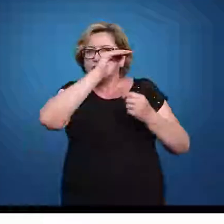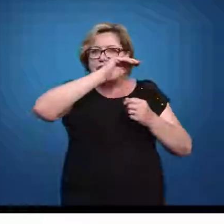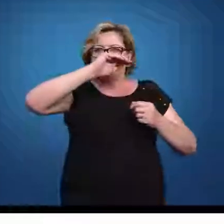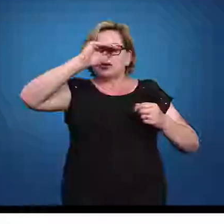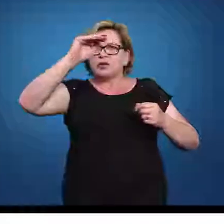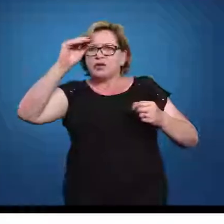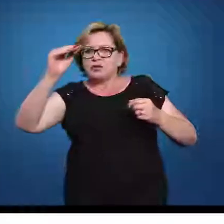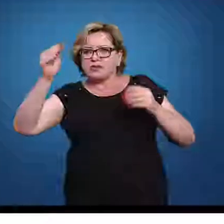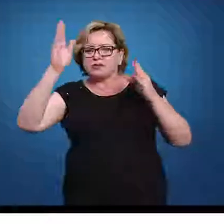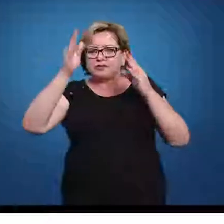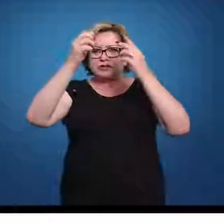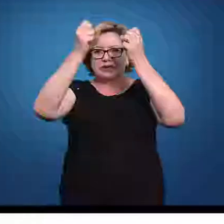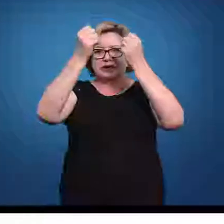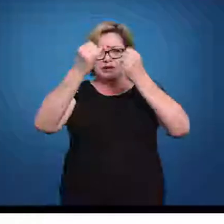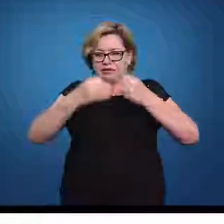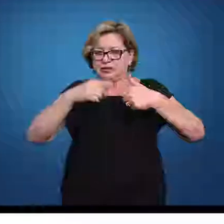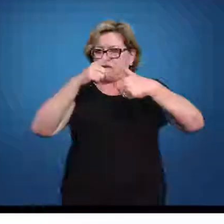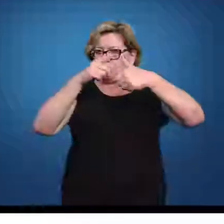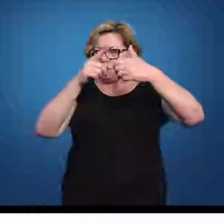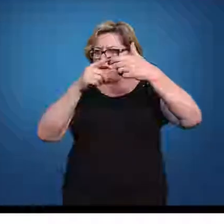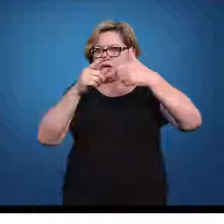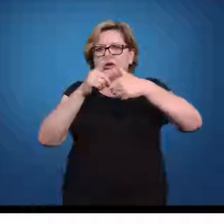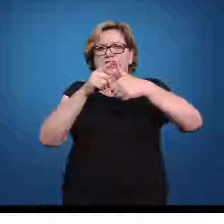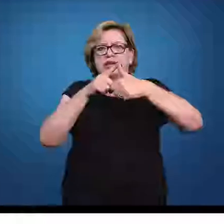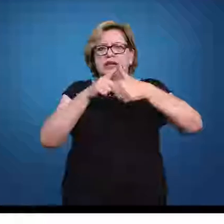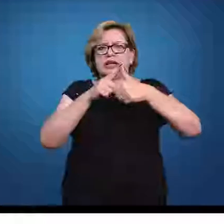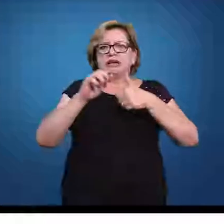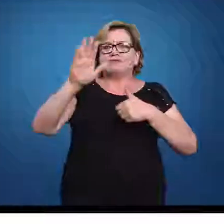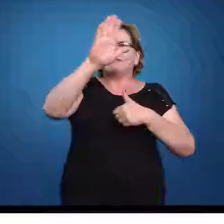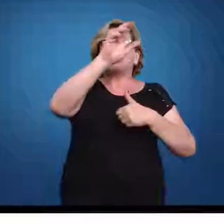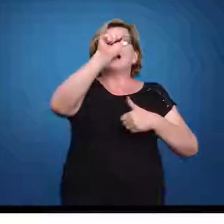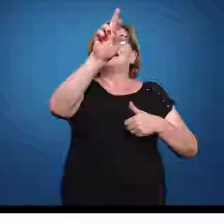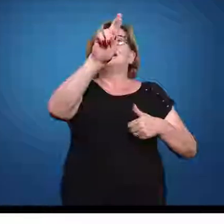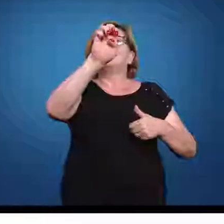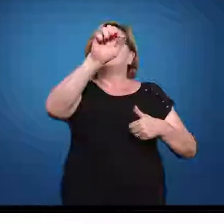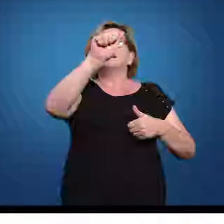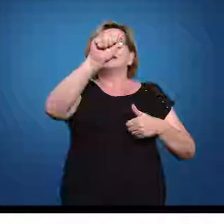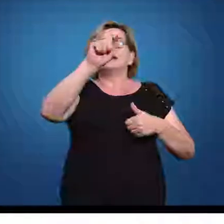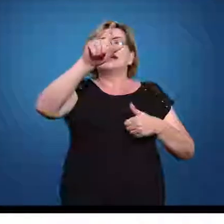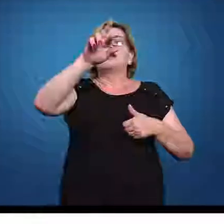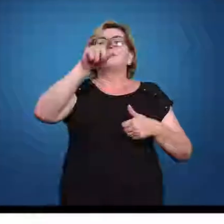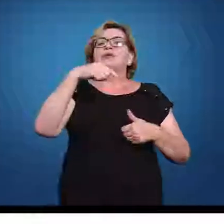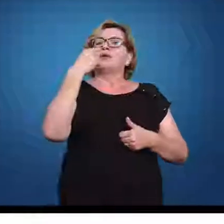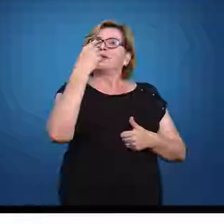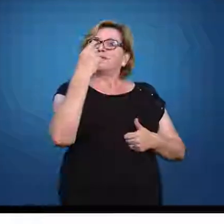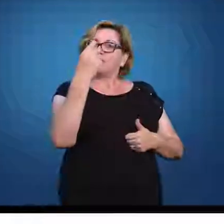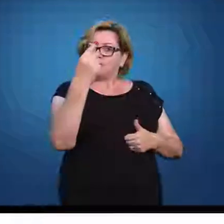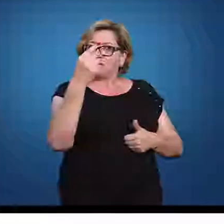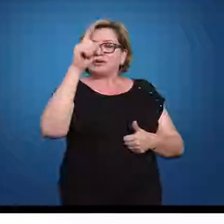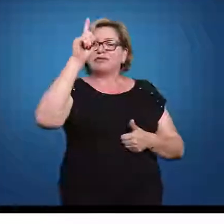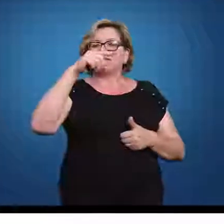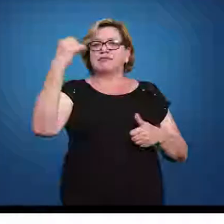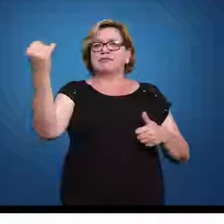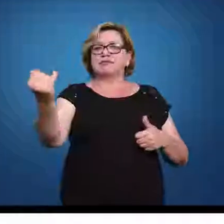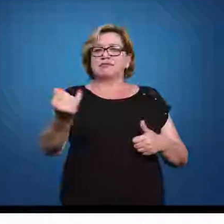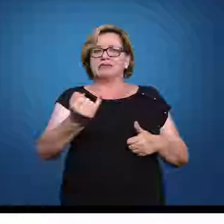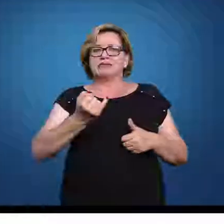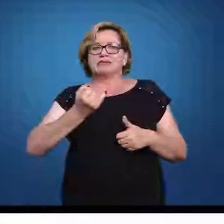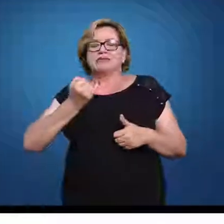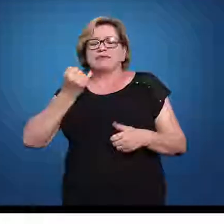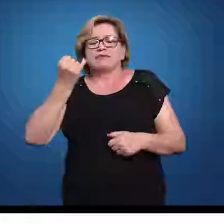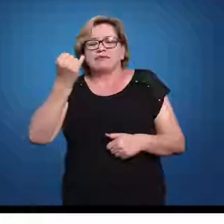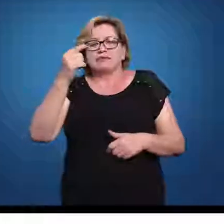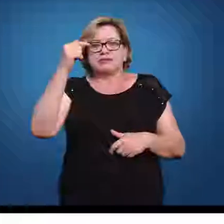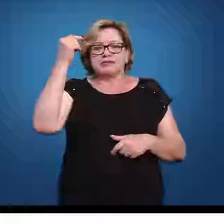Eu citei algumas aqui. A área total desta curva é igual a 1. E isso é fundamental para a